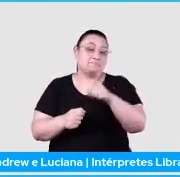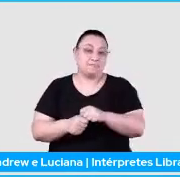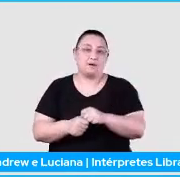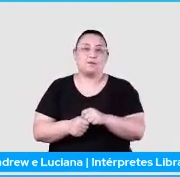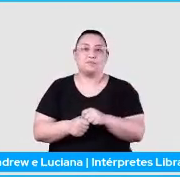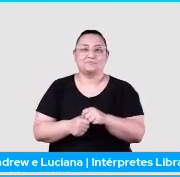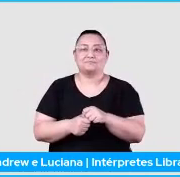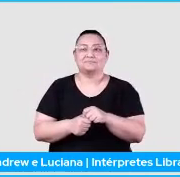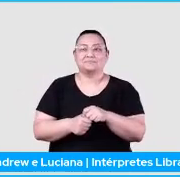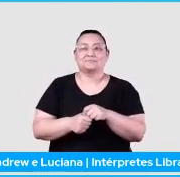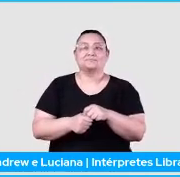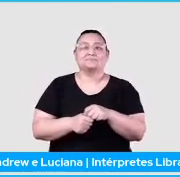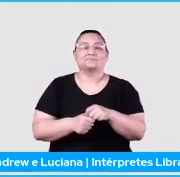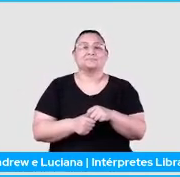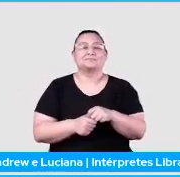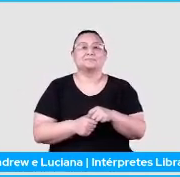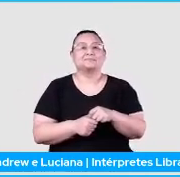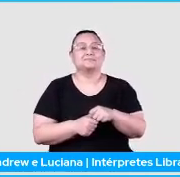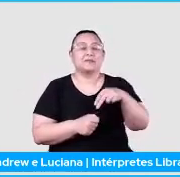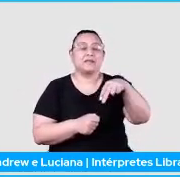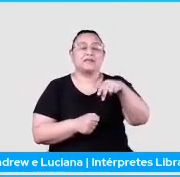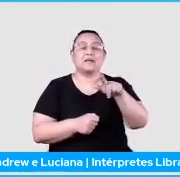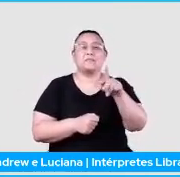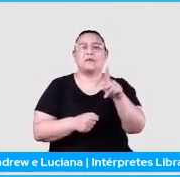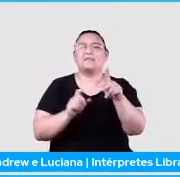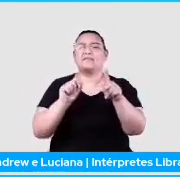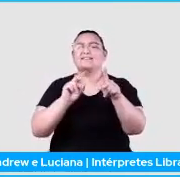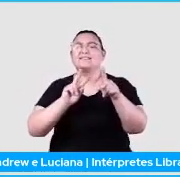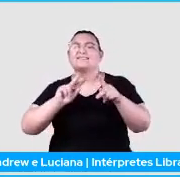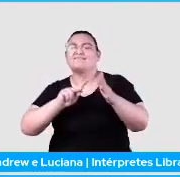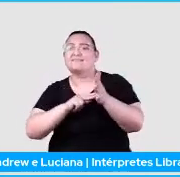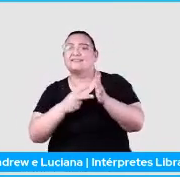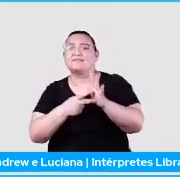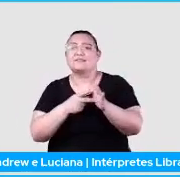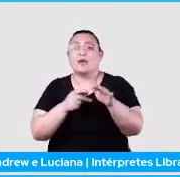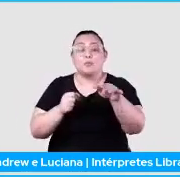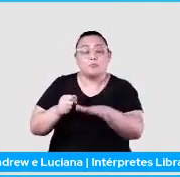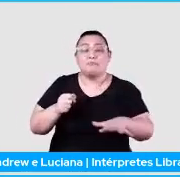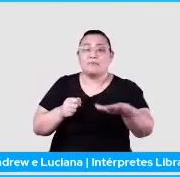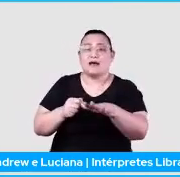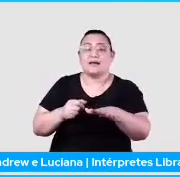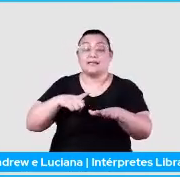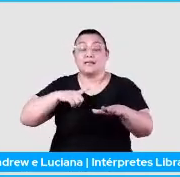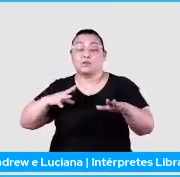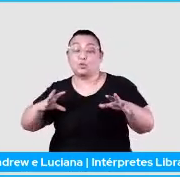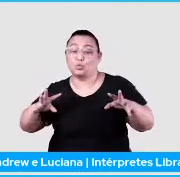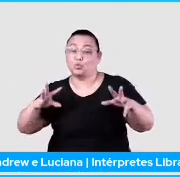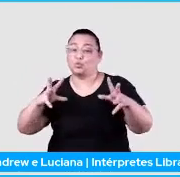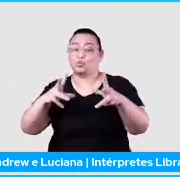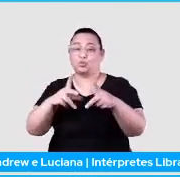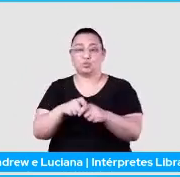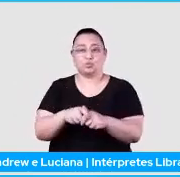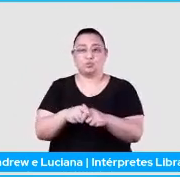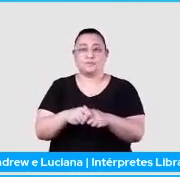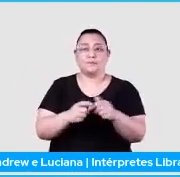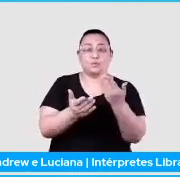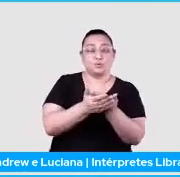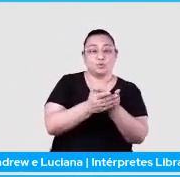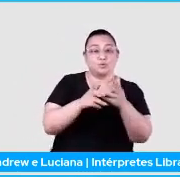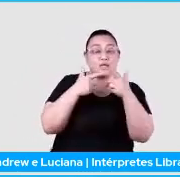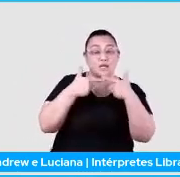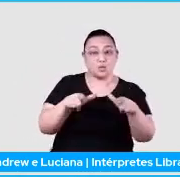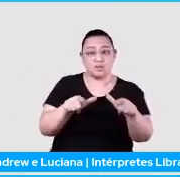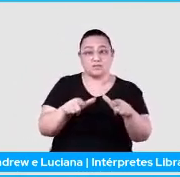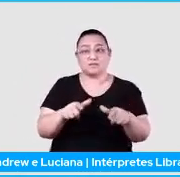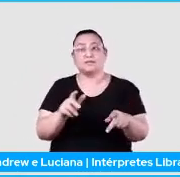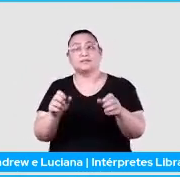linguagem natural. que nada mais é do que uma área que ela contempla tanto o estudo da linguística, como